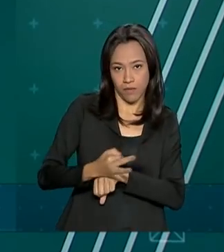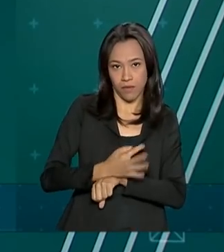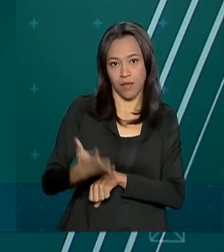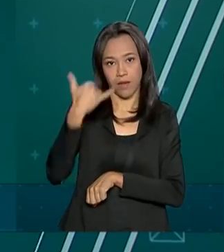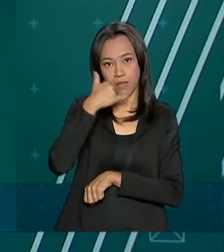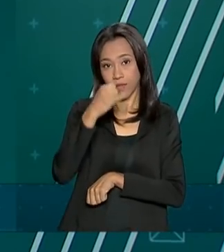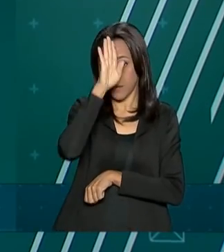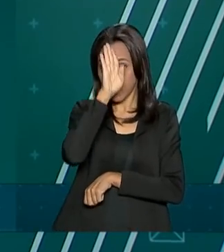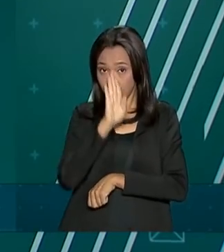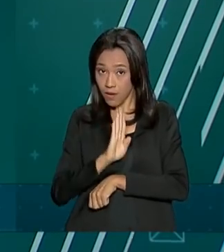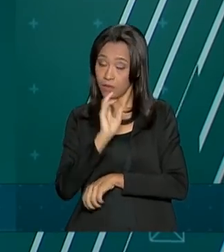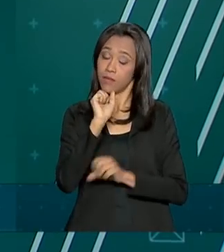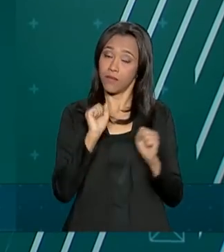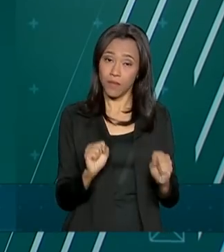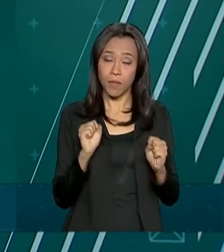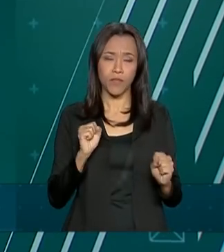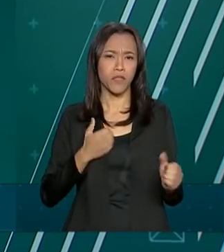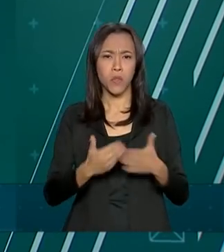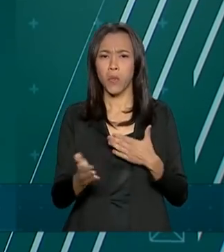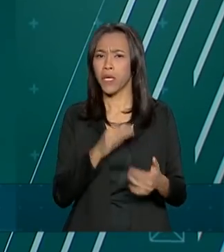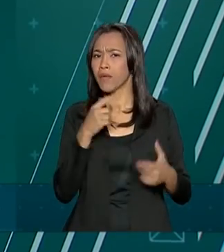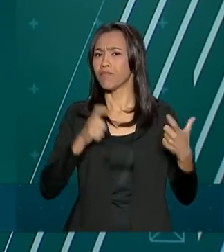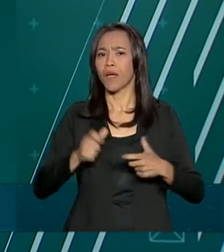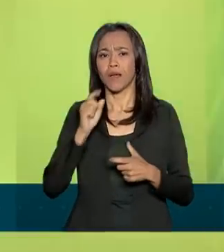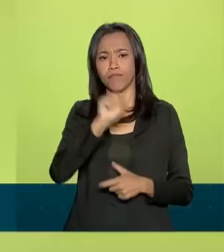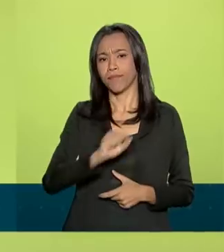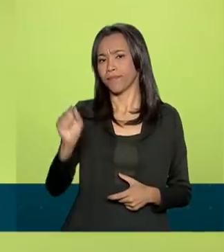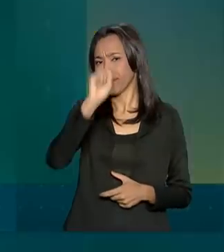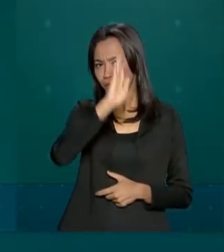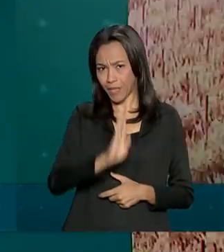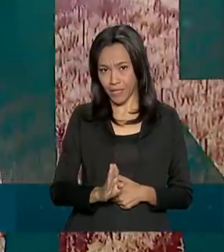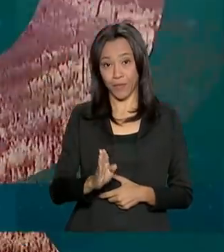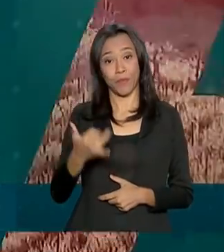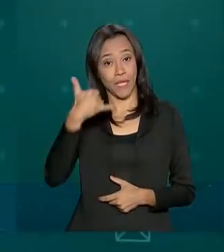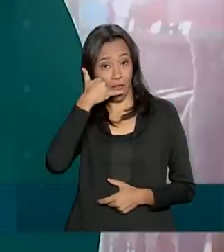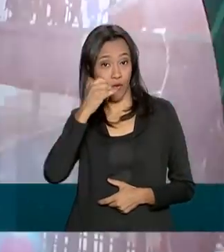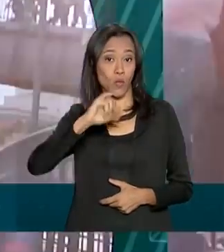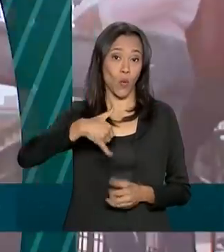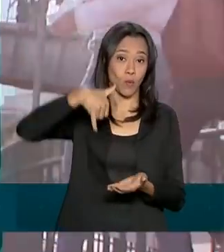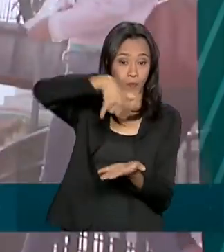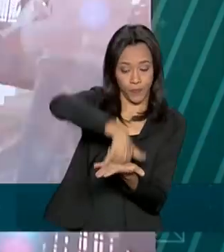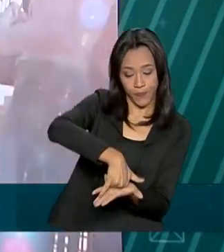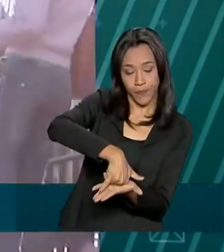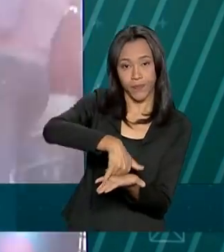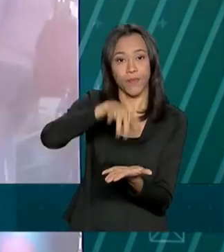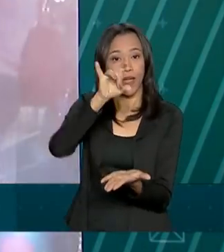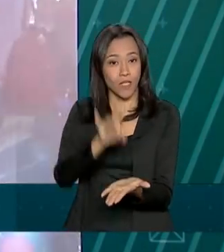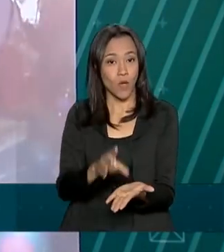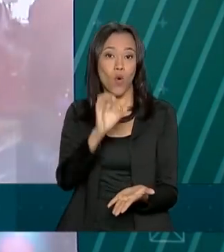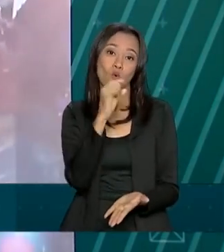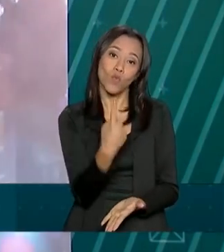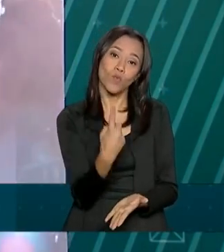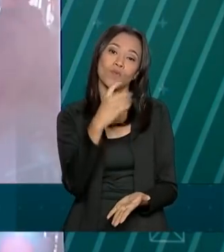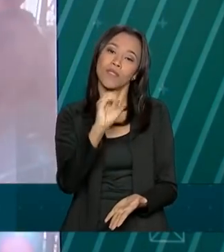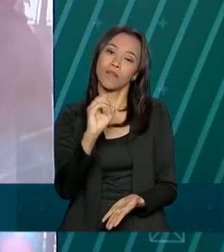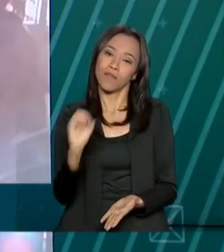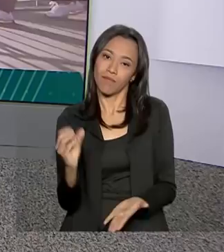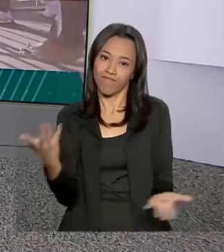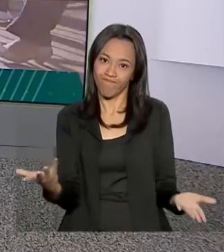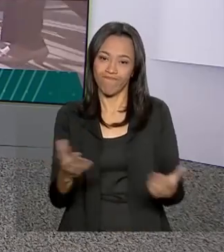ligação é de graça e pode ser feita de todo o Brasil por telefone fixo ou celular. Basta discar 100.